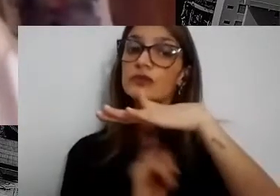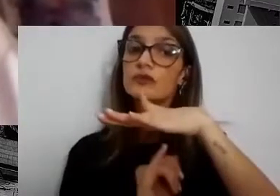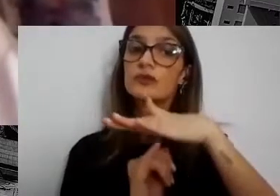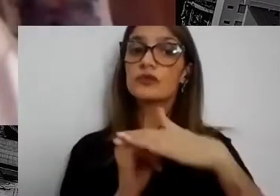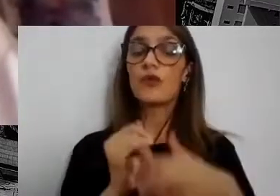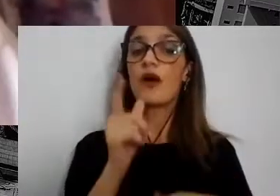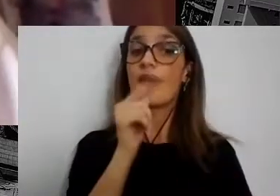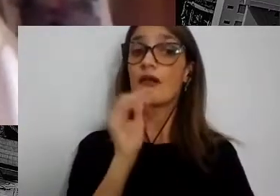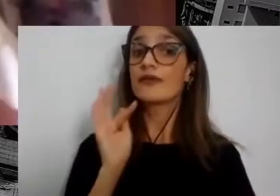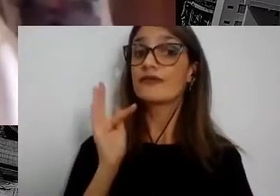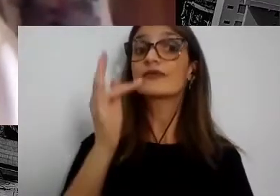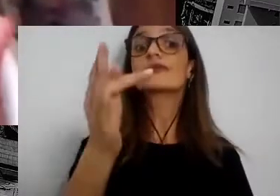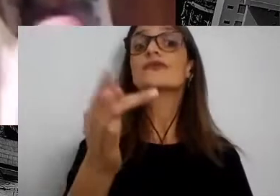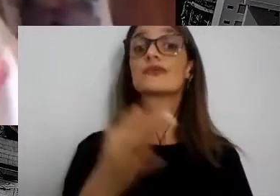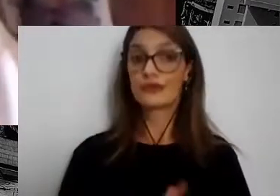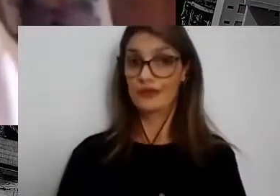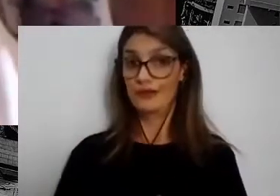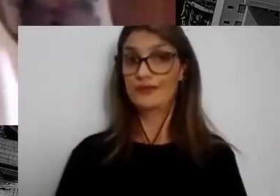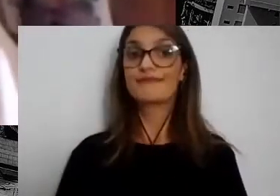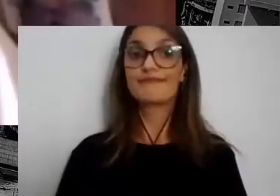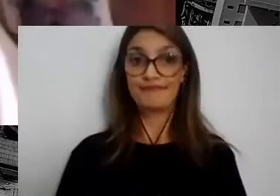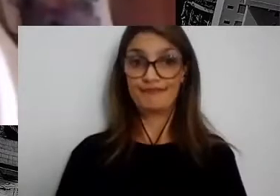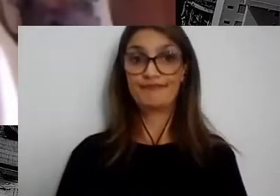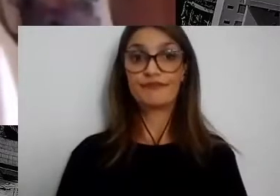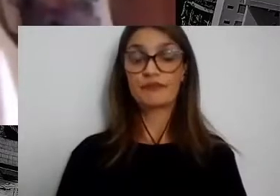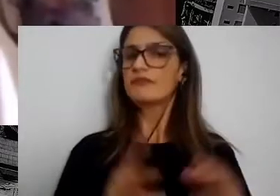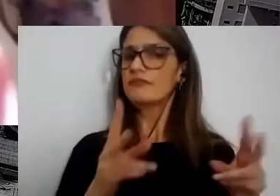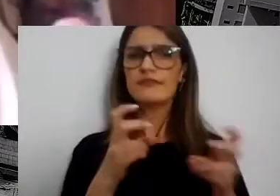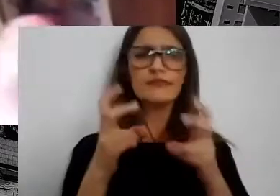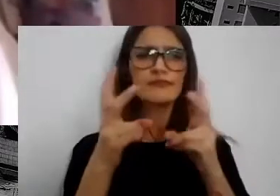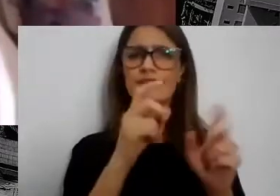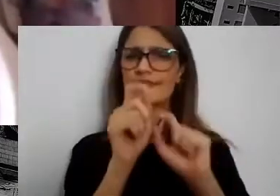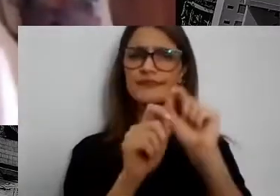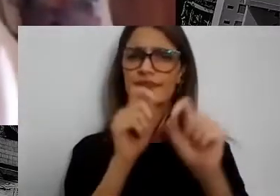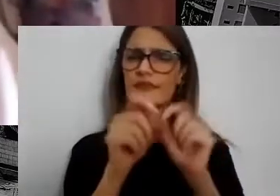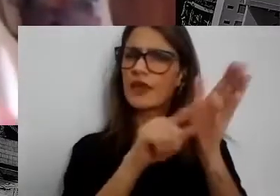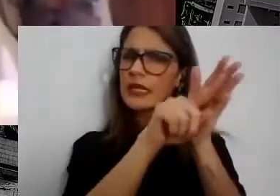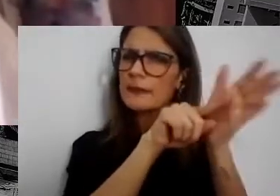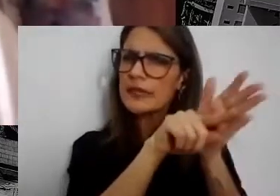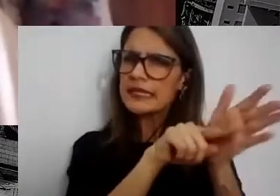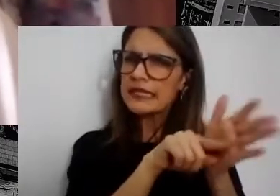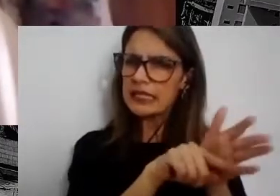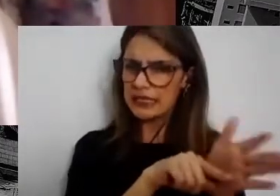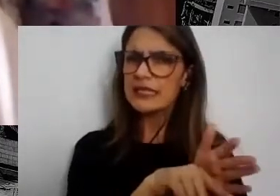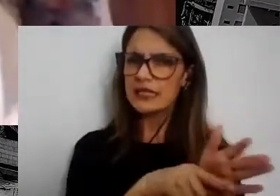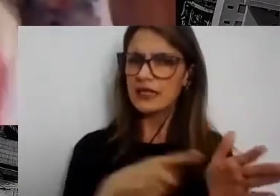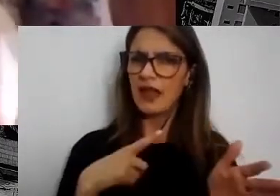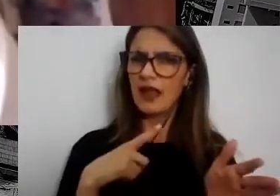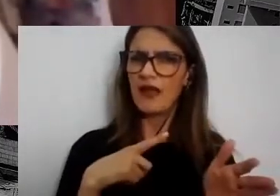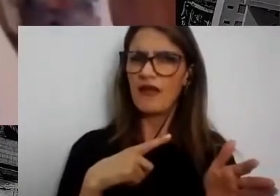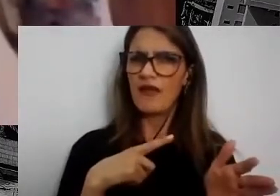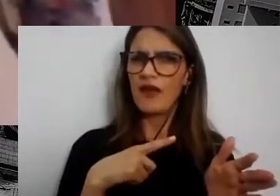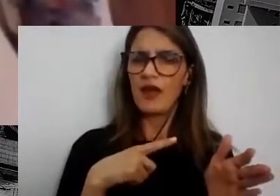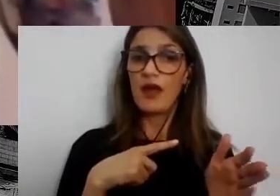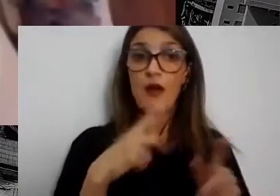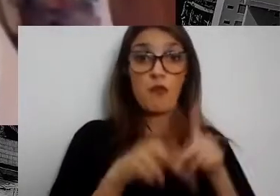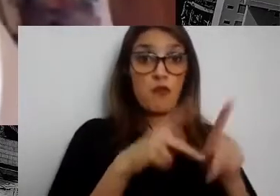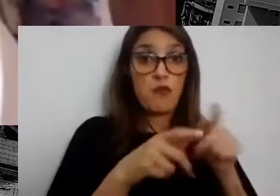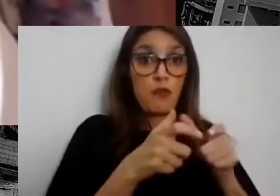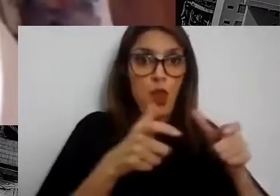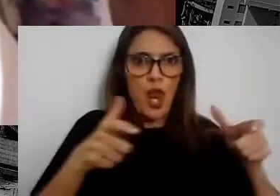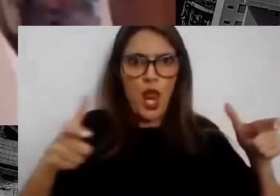E a gente entende e percebe esse diagnóstico, por exemplo, de aumento populacional, aumento de atividade